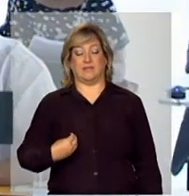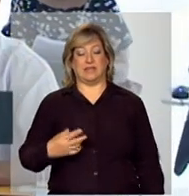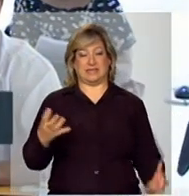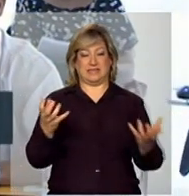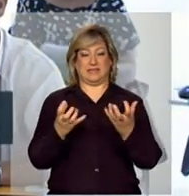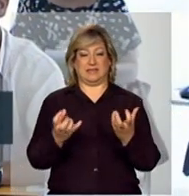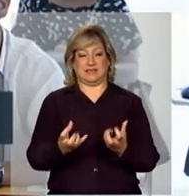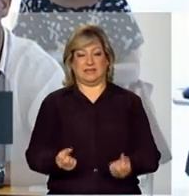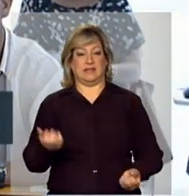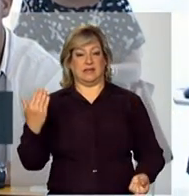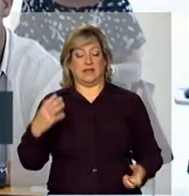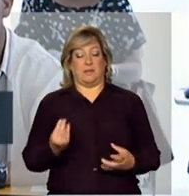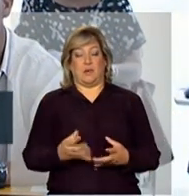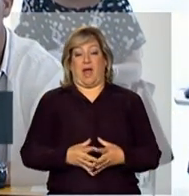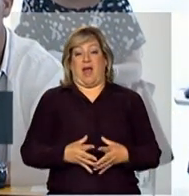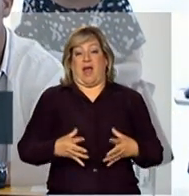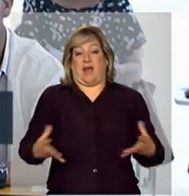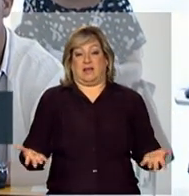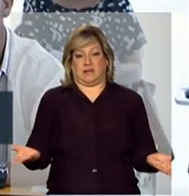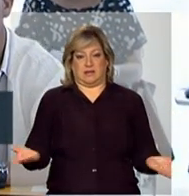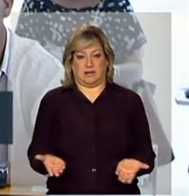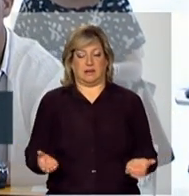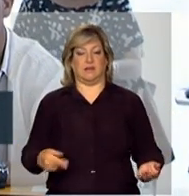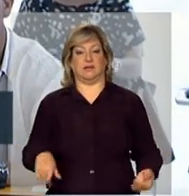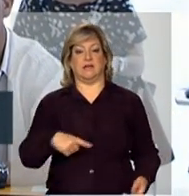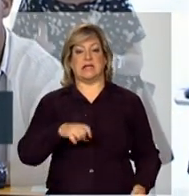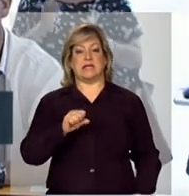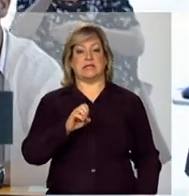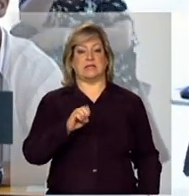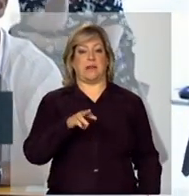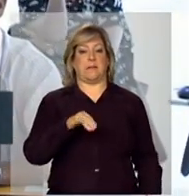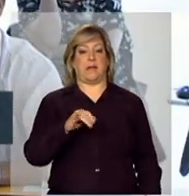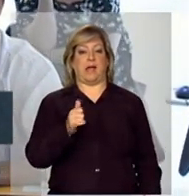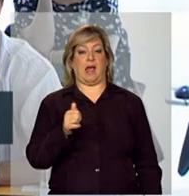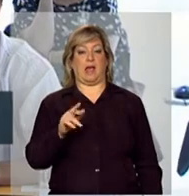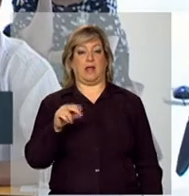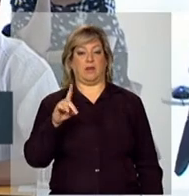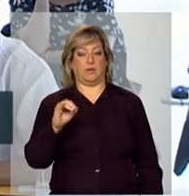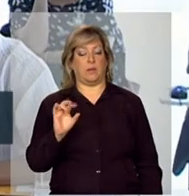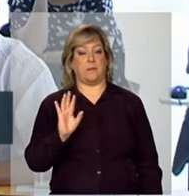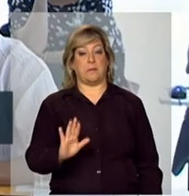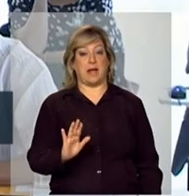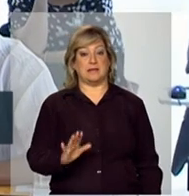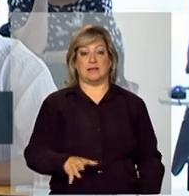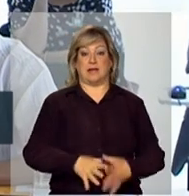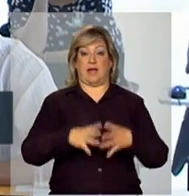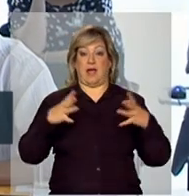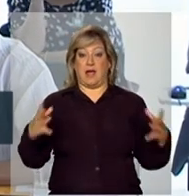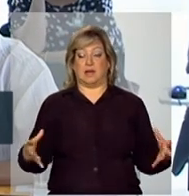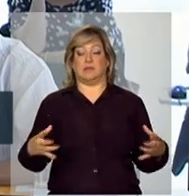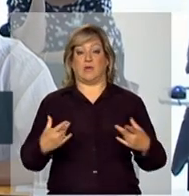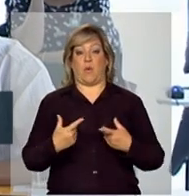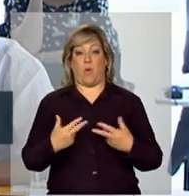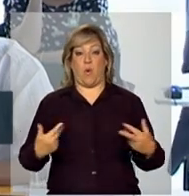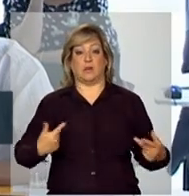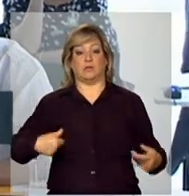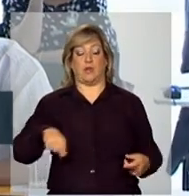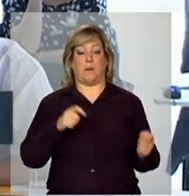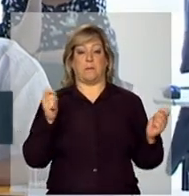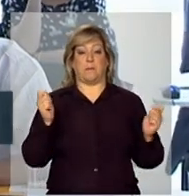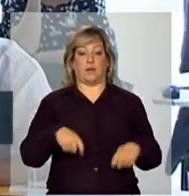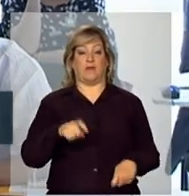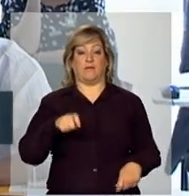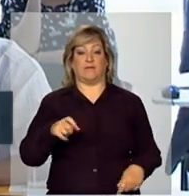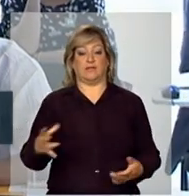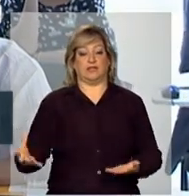muito grande, então, são ações de convivência com o semiárido, mas grande parte dos resultados que a gente poderia estar colhendo hoje,